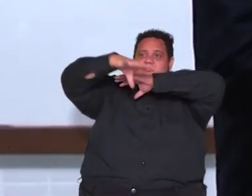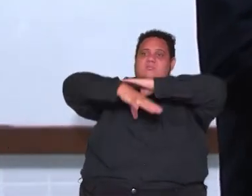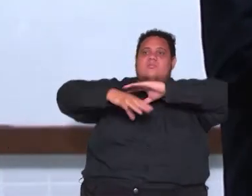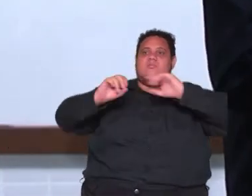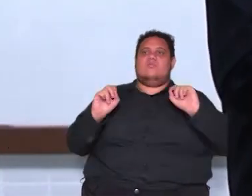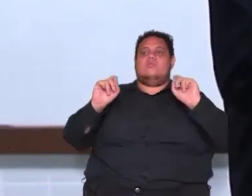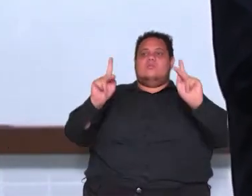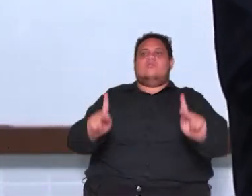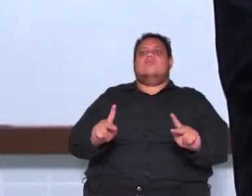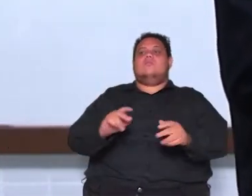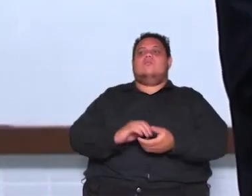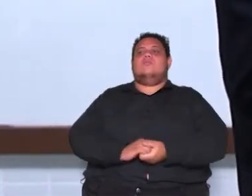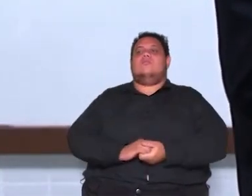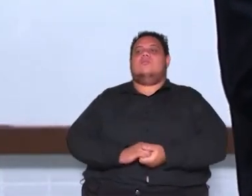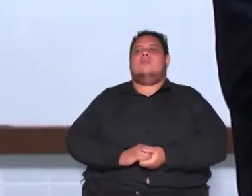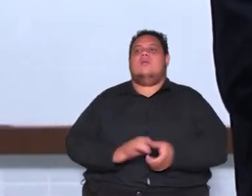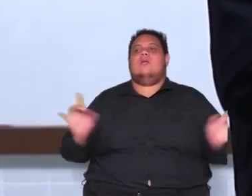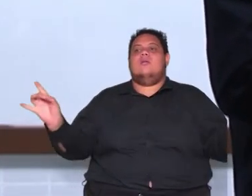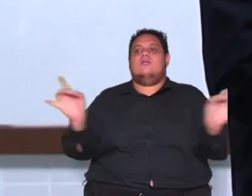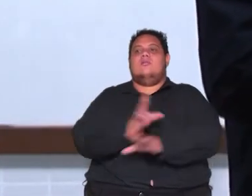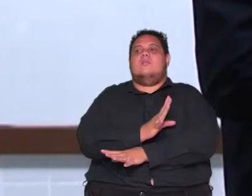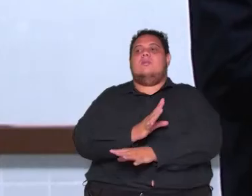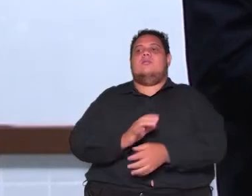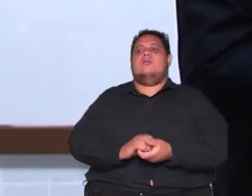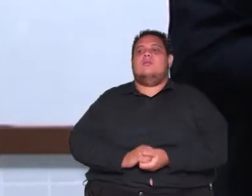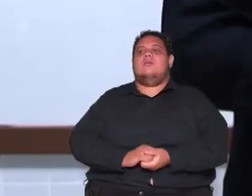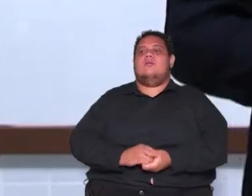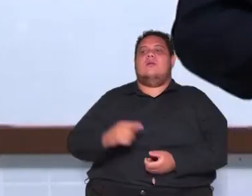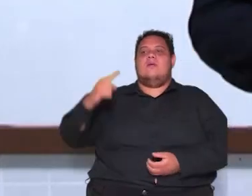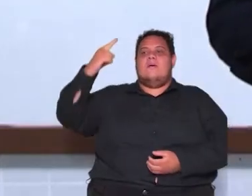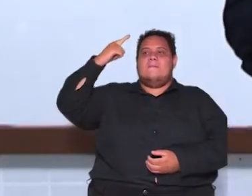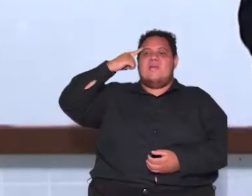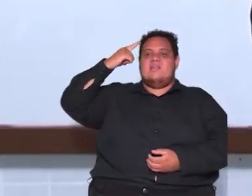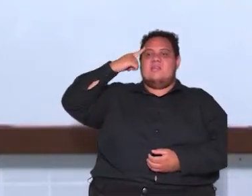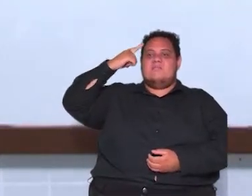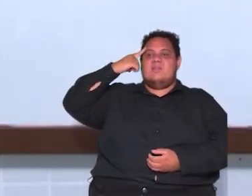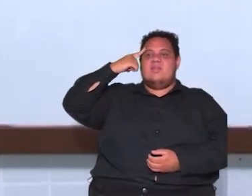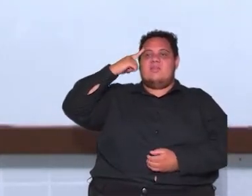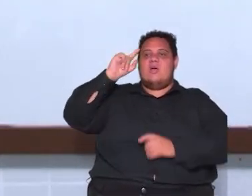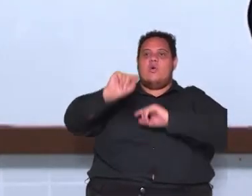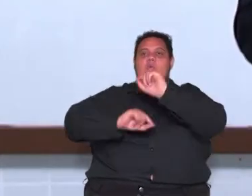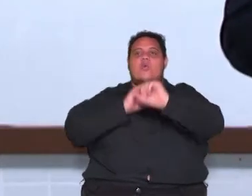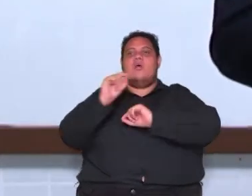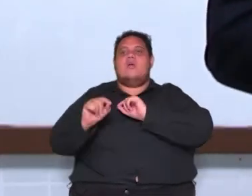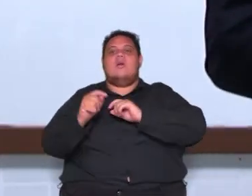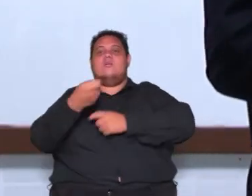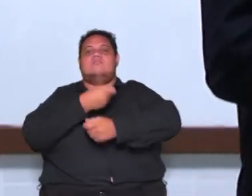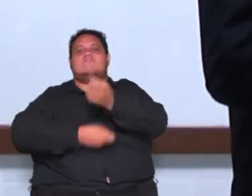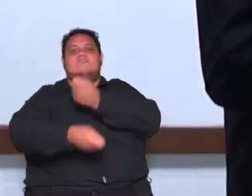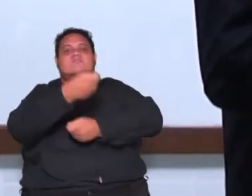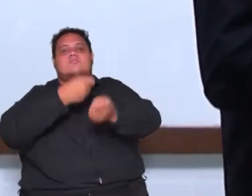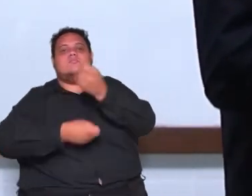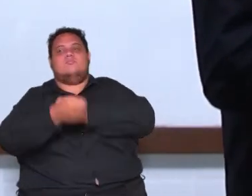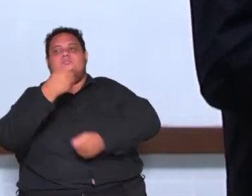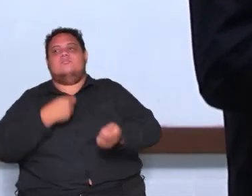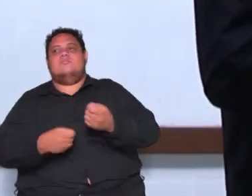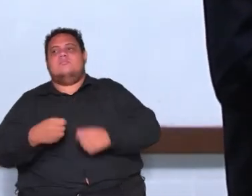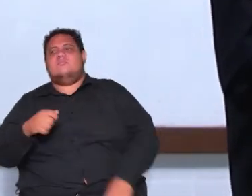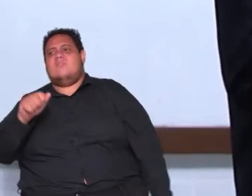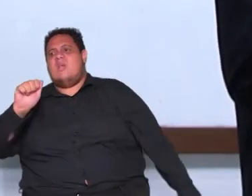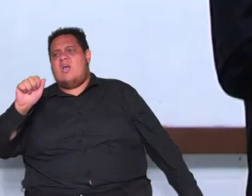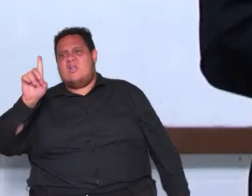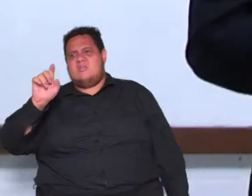bom pra fechar pensamento ligado a economia né Adam